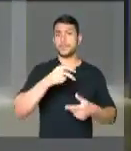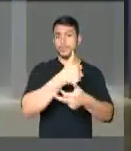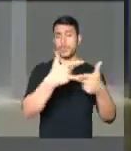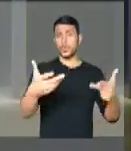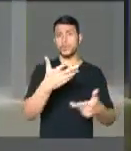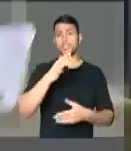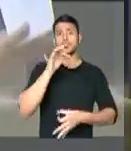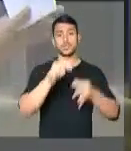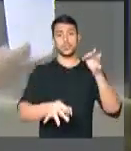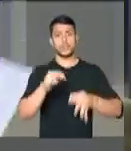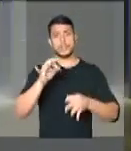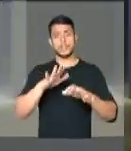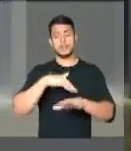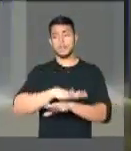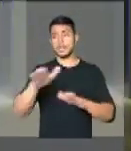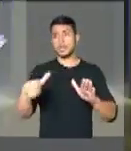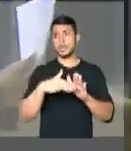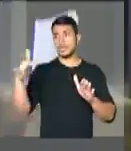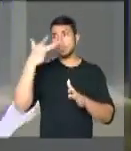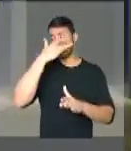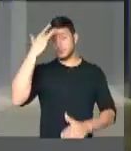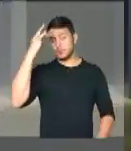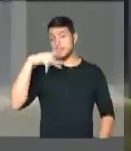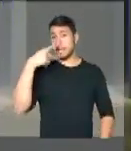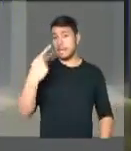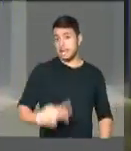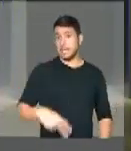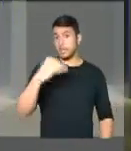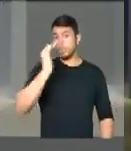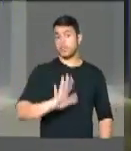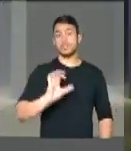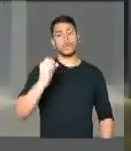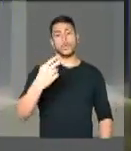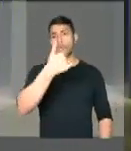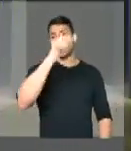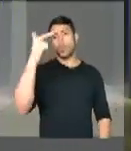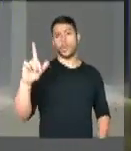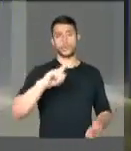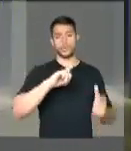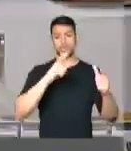todo ser humano, seja aqui no Brasil ou em qualquer lugar do mundo. Muito obrigado Sr. Presidente. Obrigado.